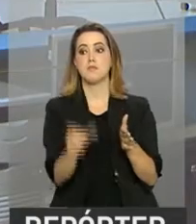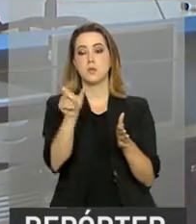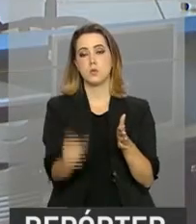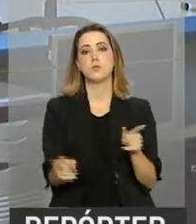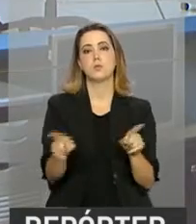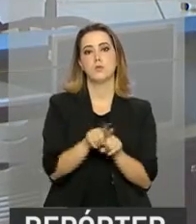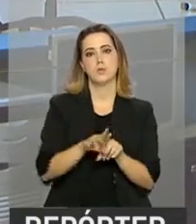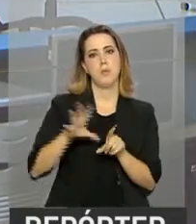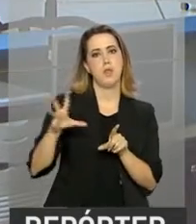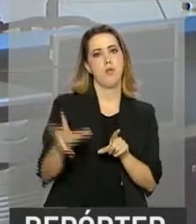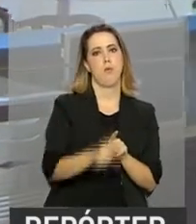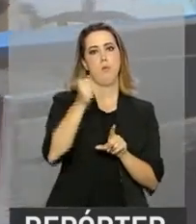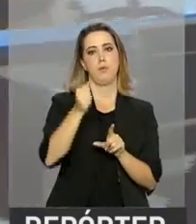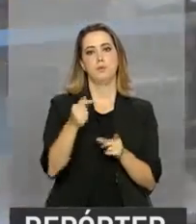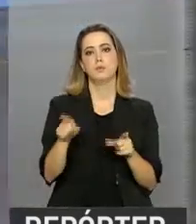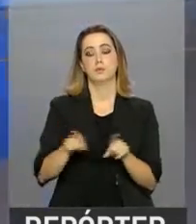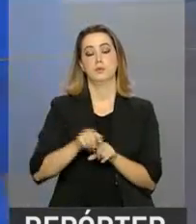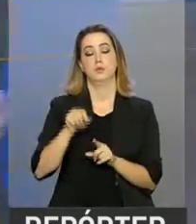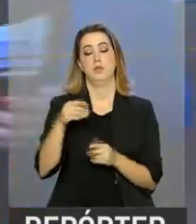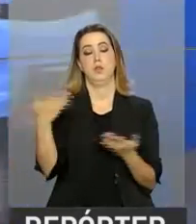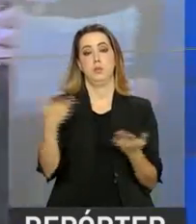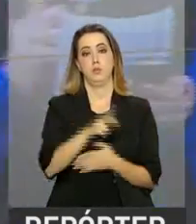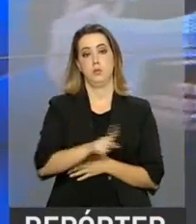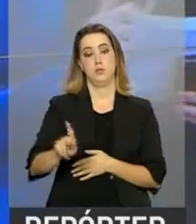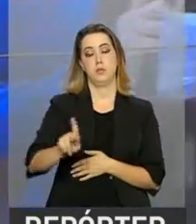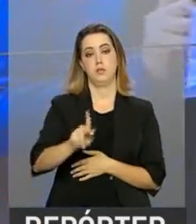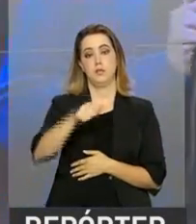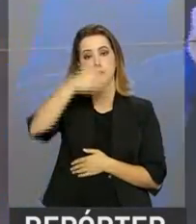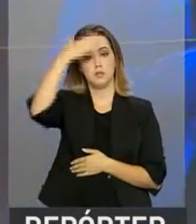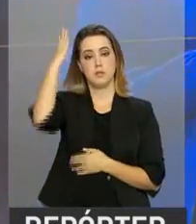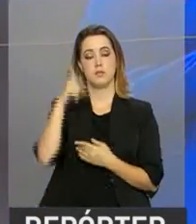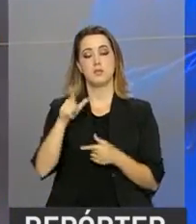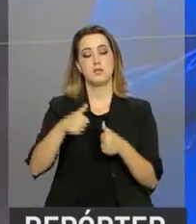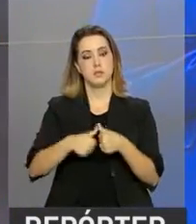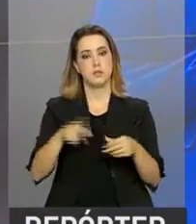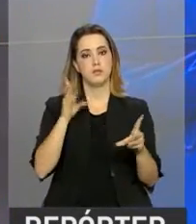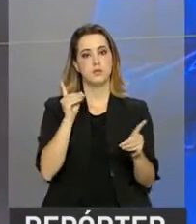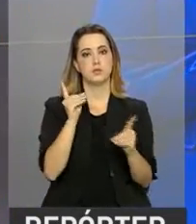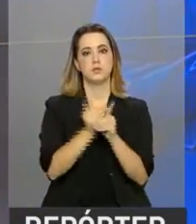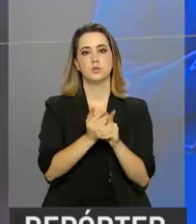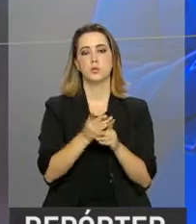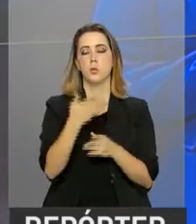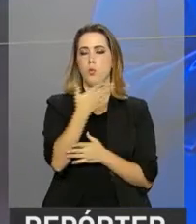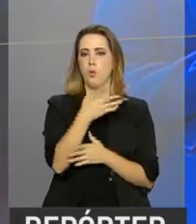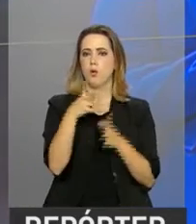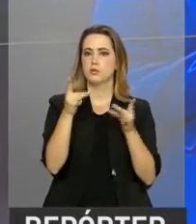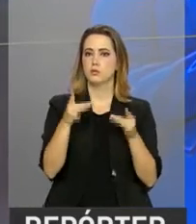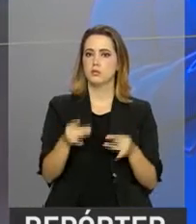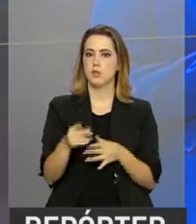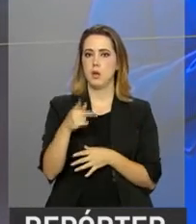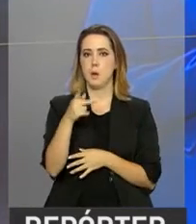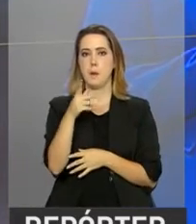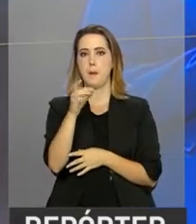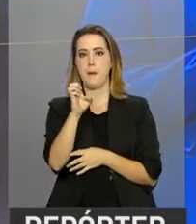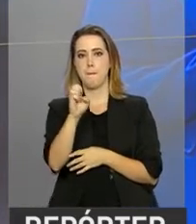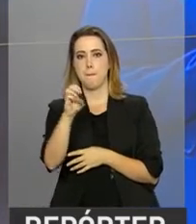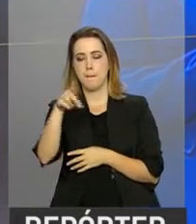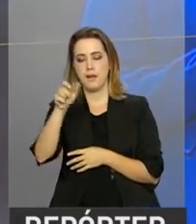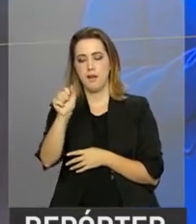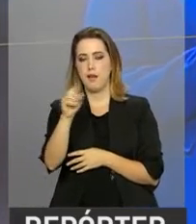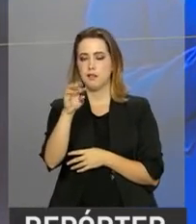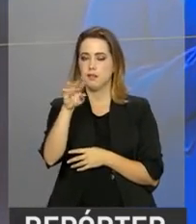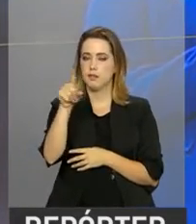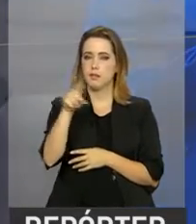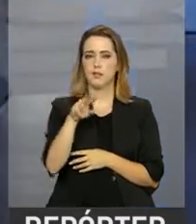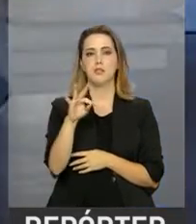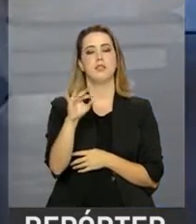esteve no encontro e quem tem as informações para a gente é a repórter Beatriz Amidem, ao vivo. Boa tarde, Beatriz. Boa tarde, Zé Luiz.